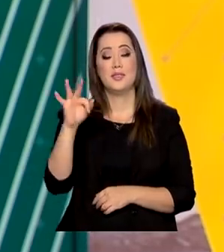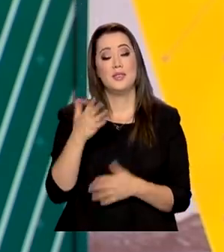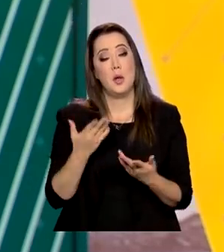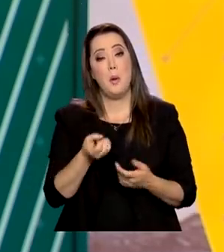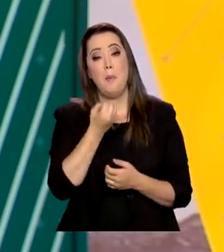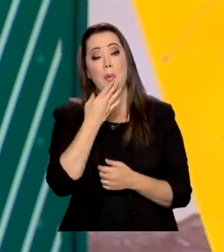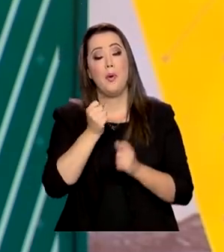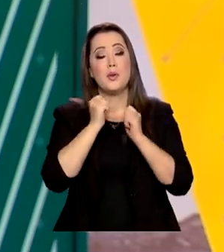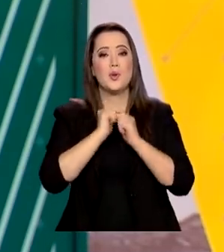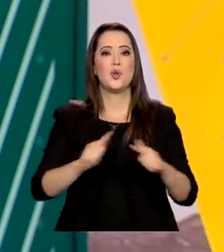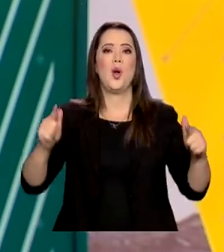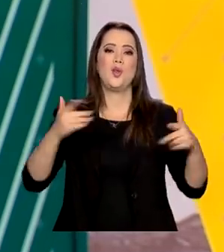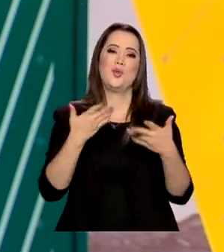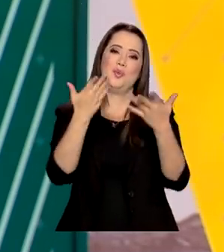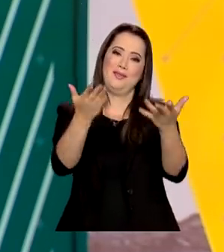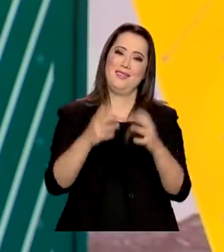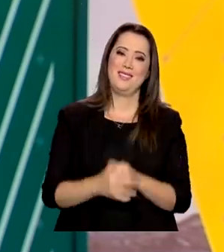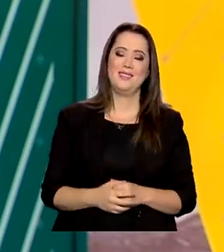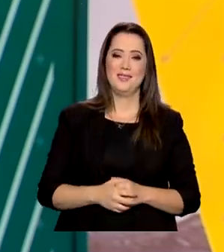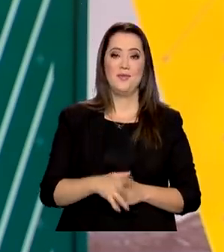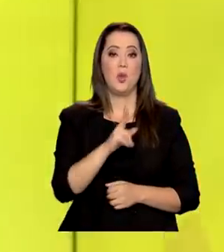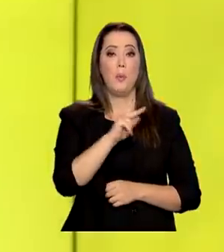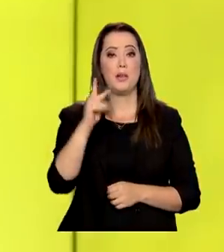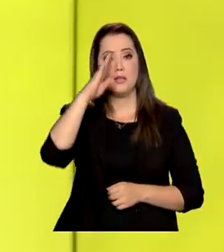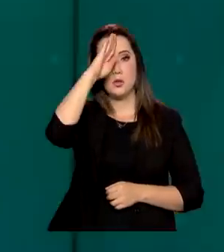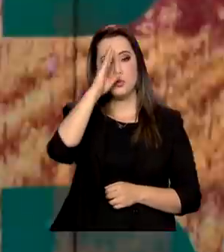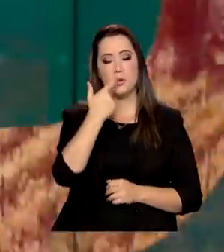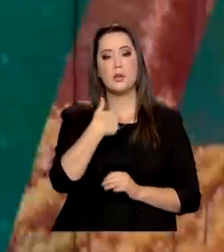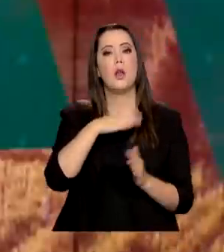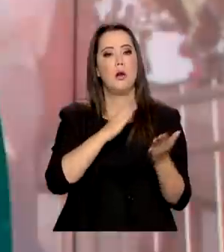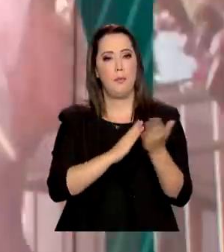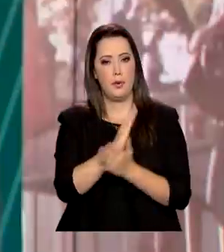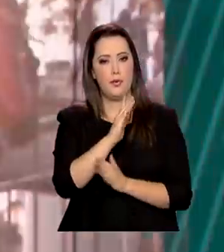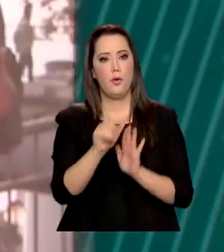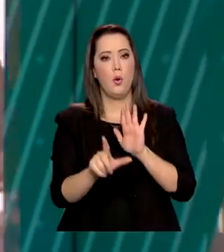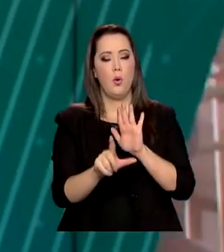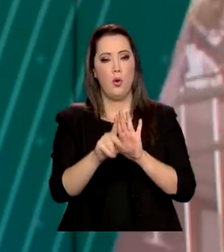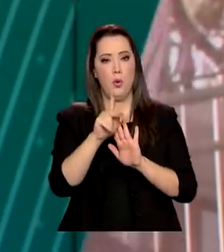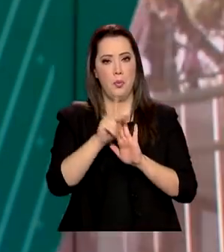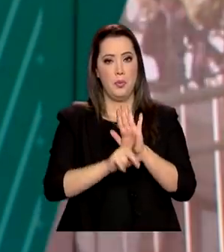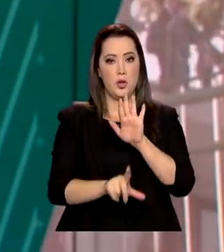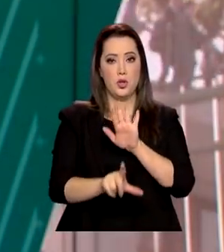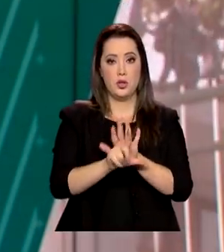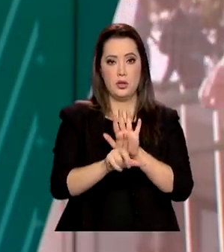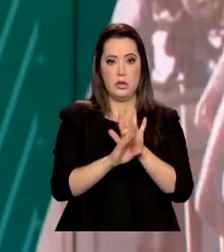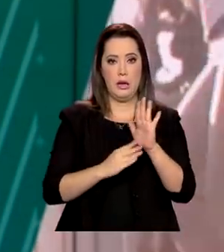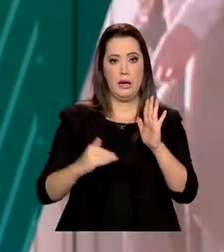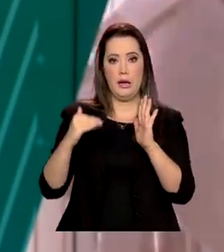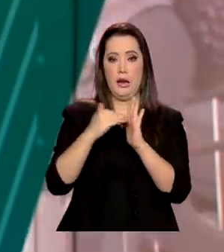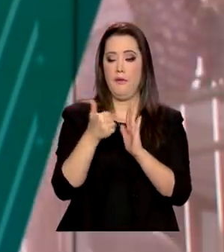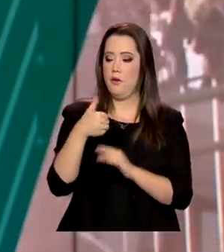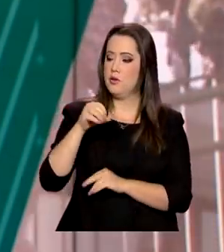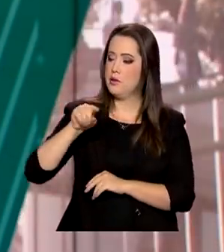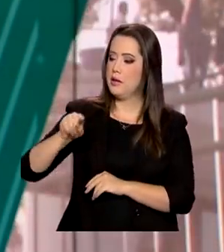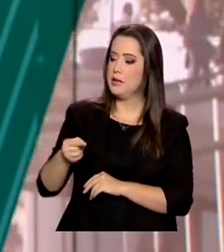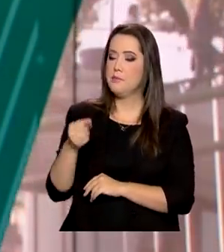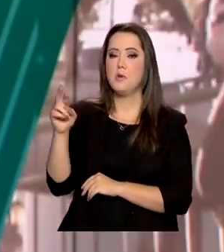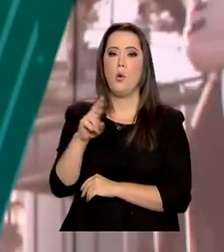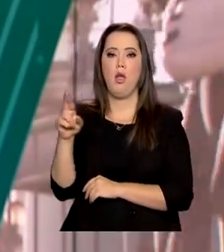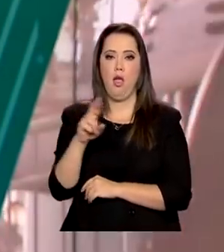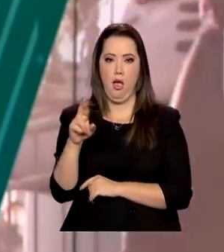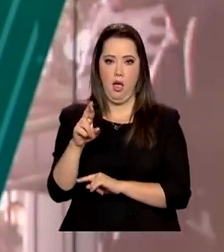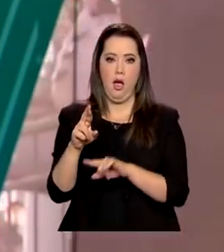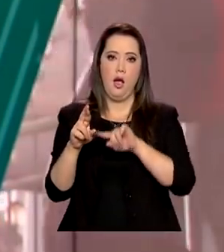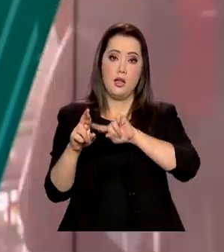O presidente Jair Bolsonaro sancionou o projeto de lei que eleva de 10 mil reais para 10 mil dólares o limite de valor em